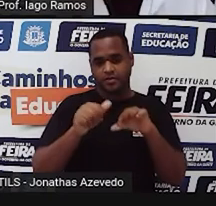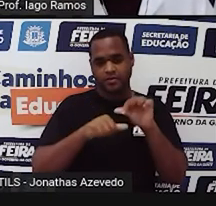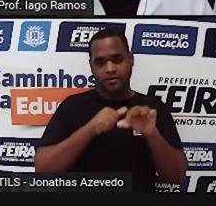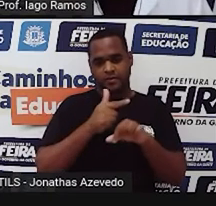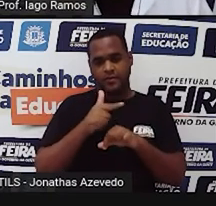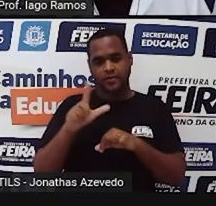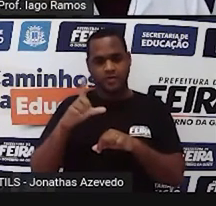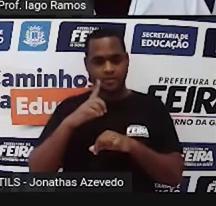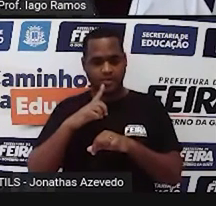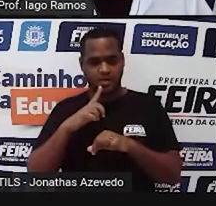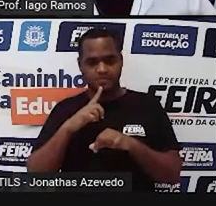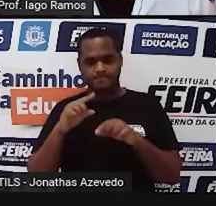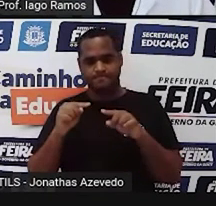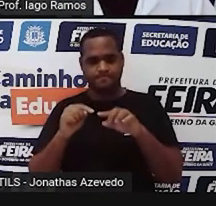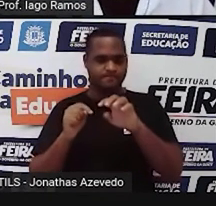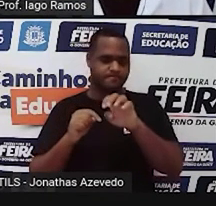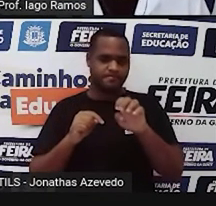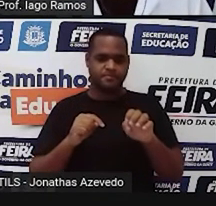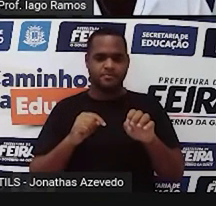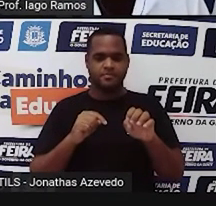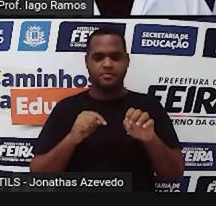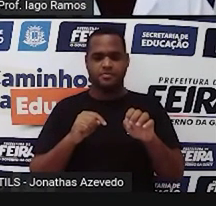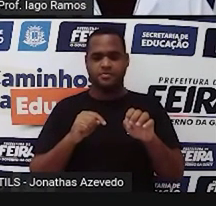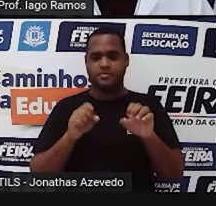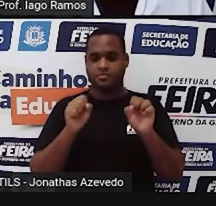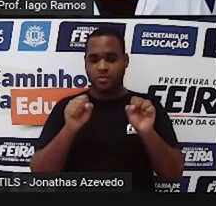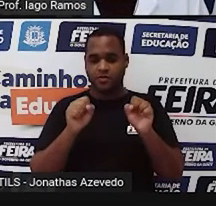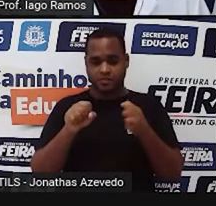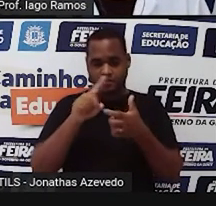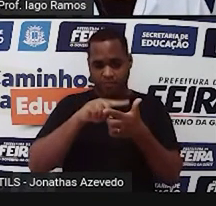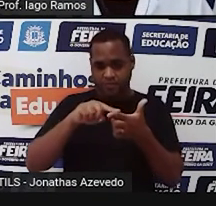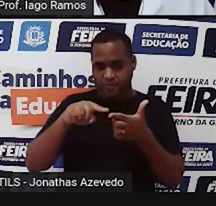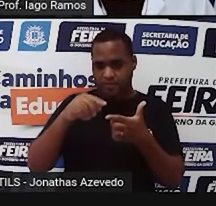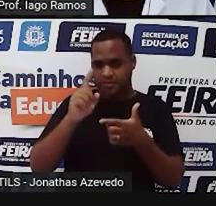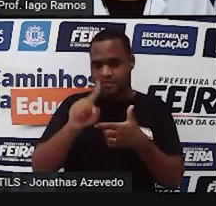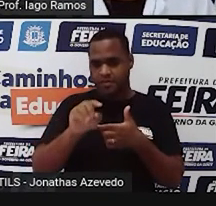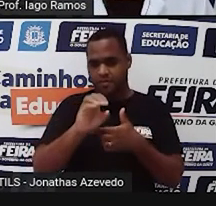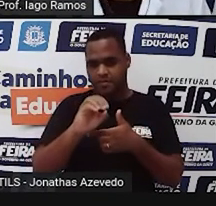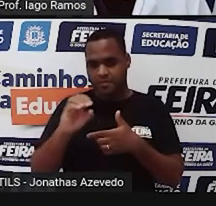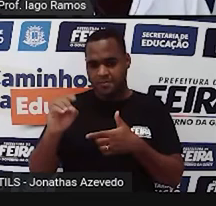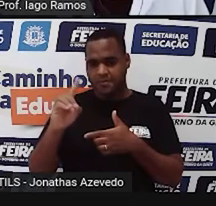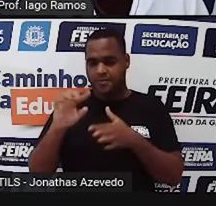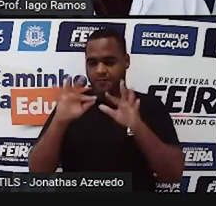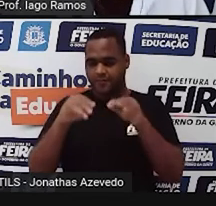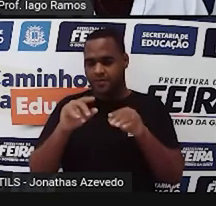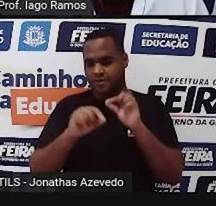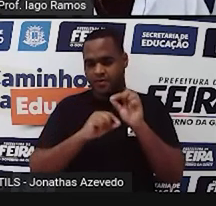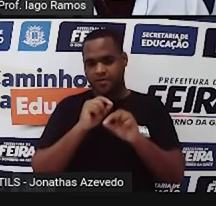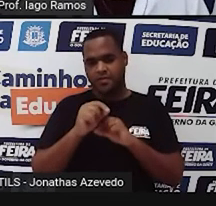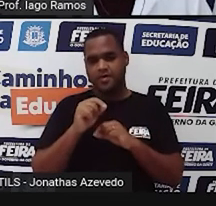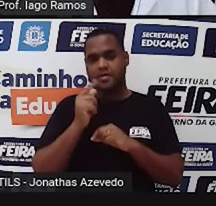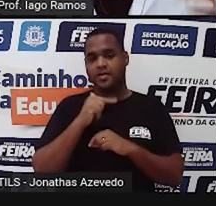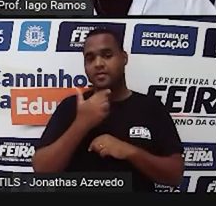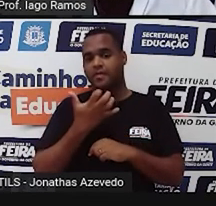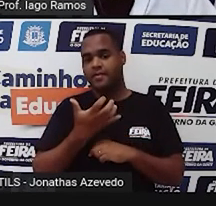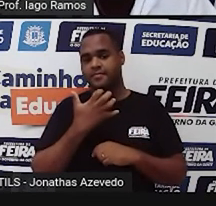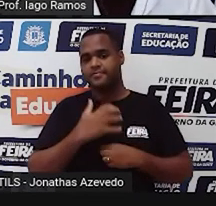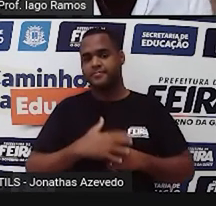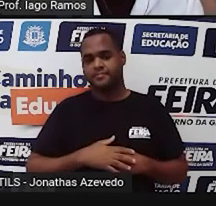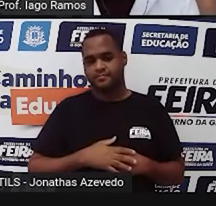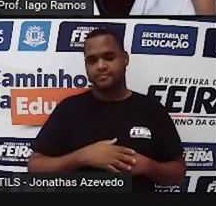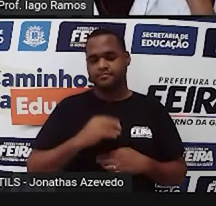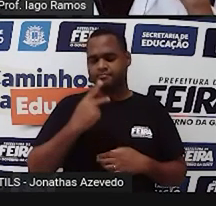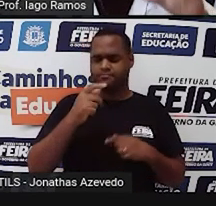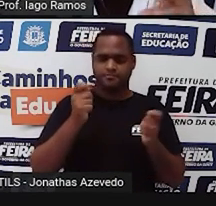para uma unidade que está à esquerda, a gente vai dividindo por mil até chegar na unidade que a gente quer. Você pode